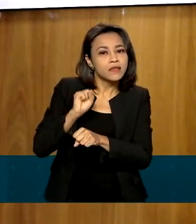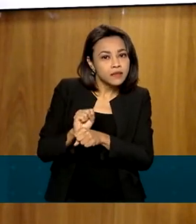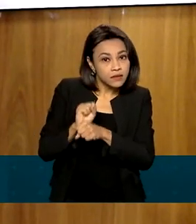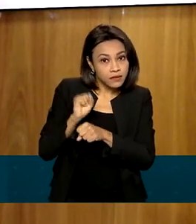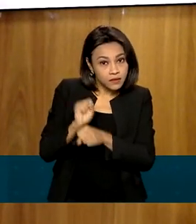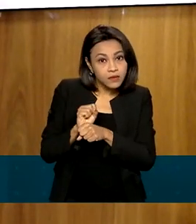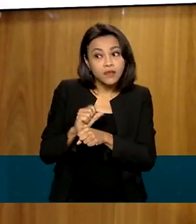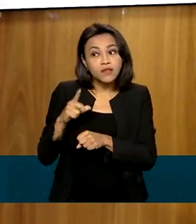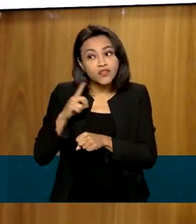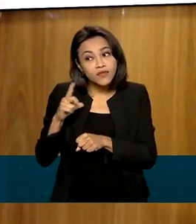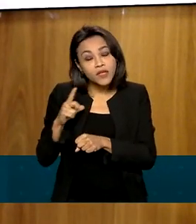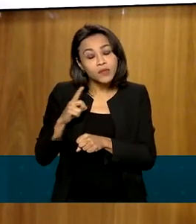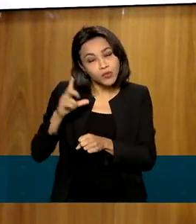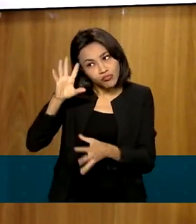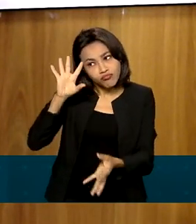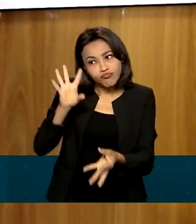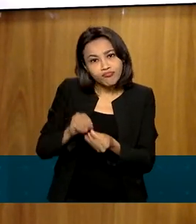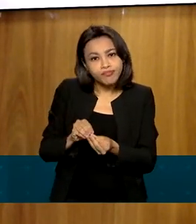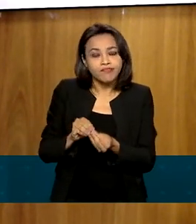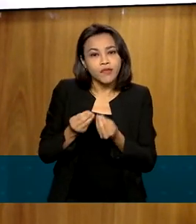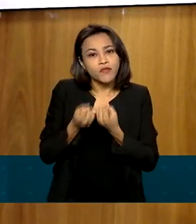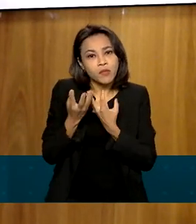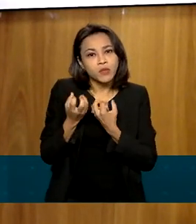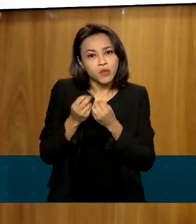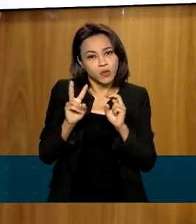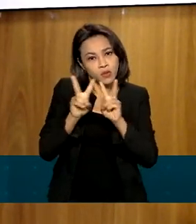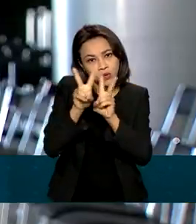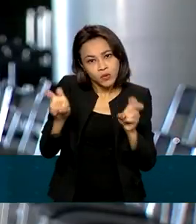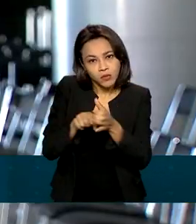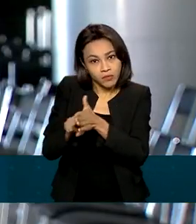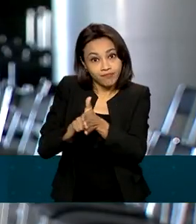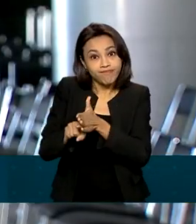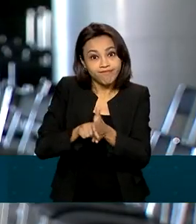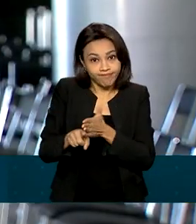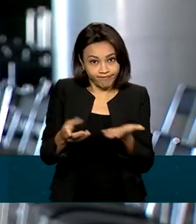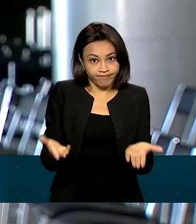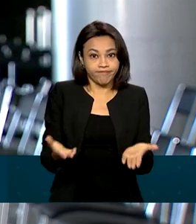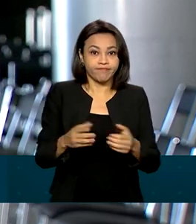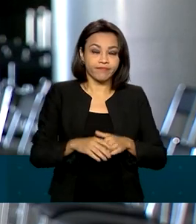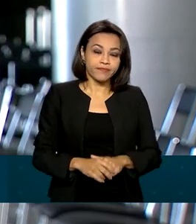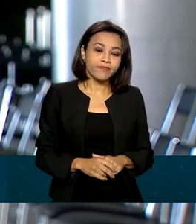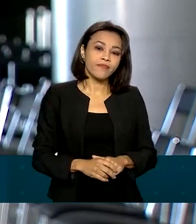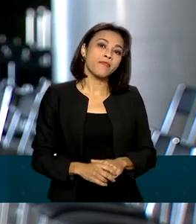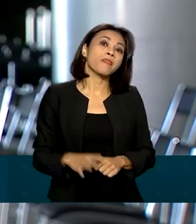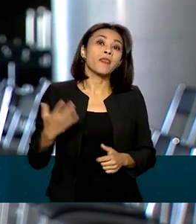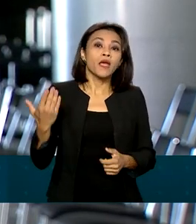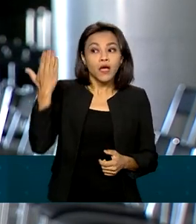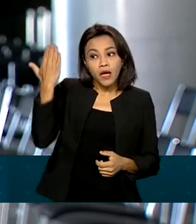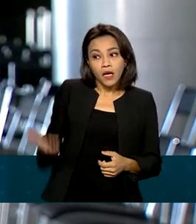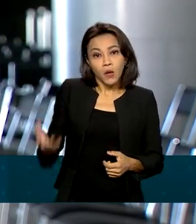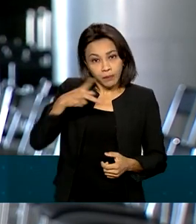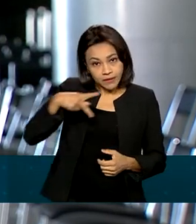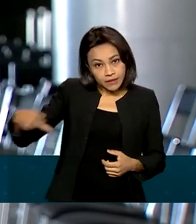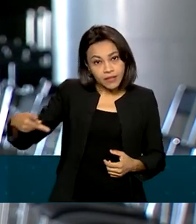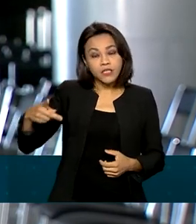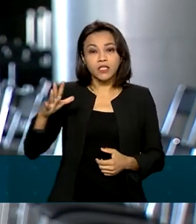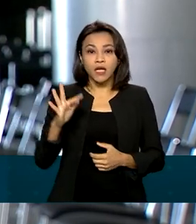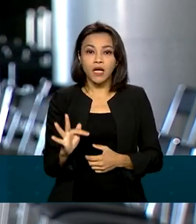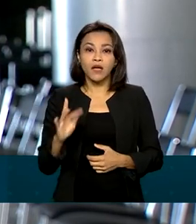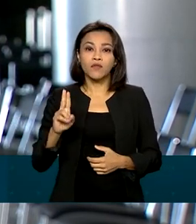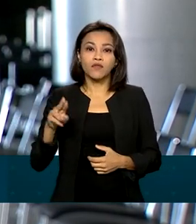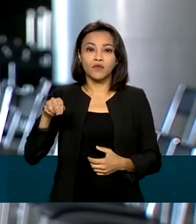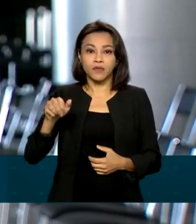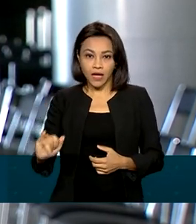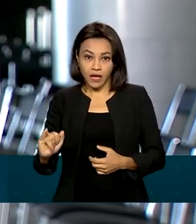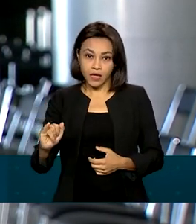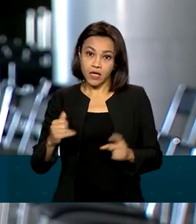breve tenhamos algumas conclusões sobre as investigações. Olha, e o presidente da FUNAI também disse que o Bruno não